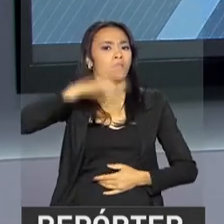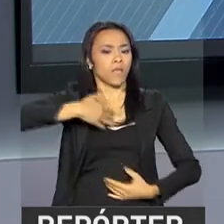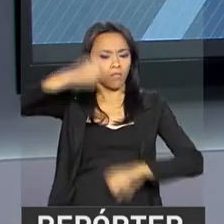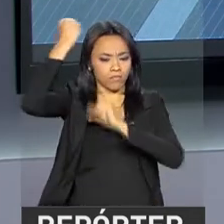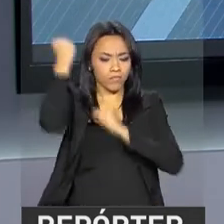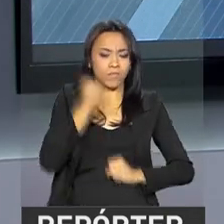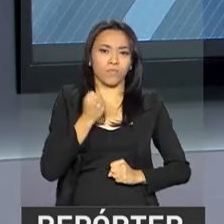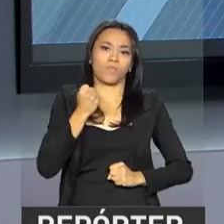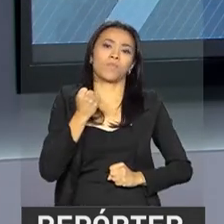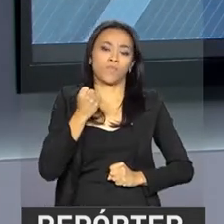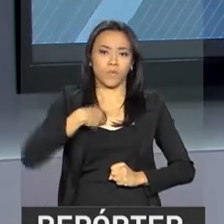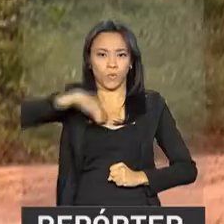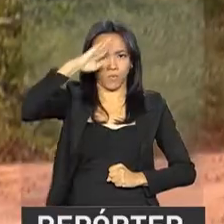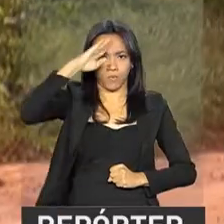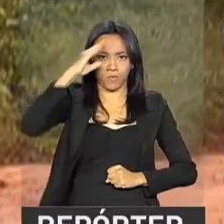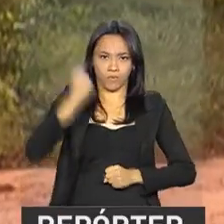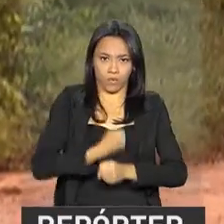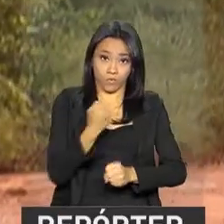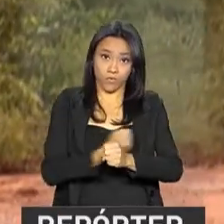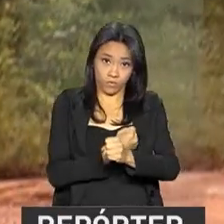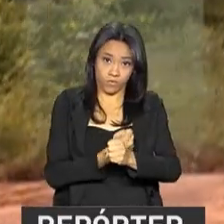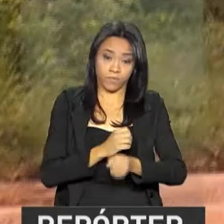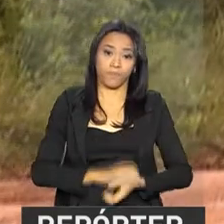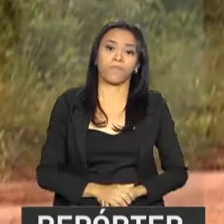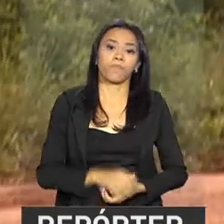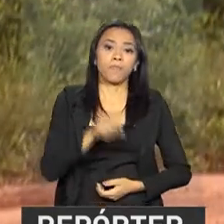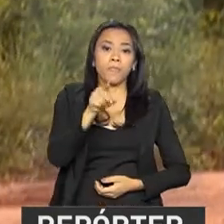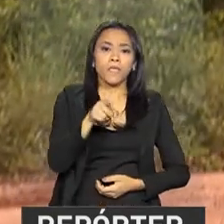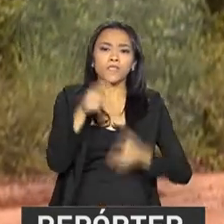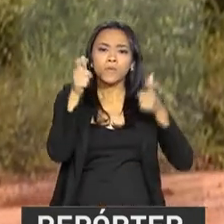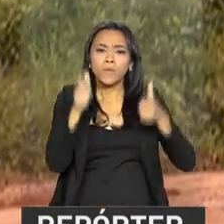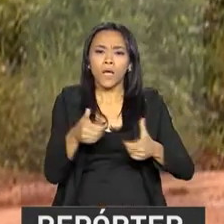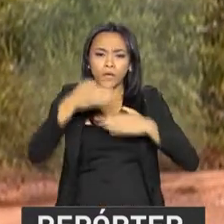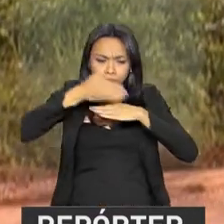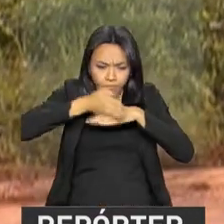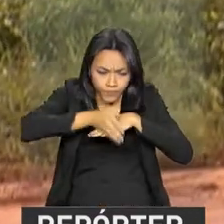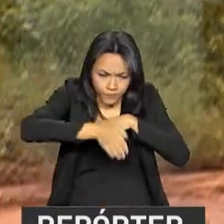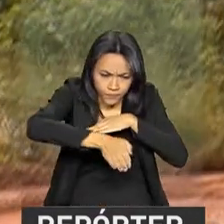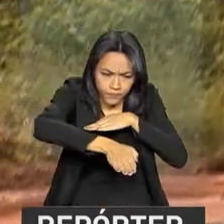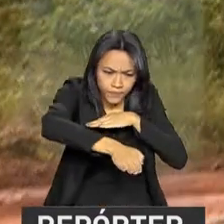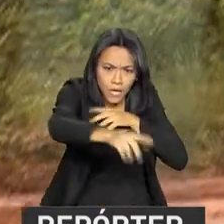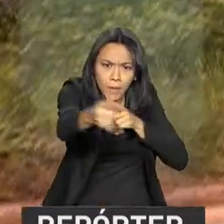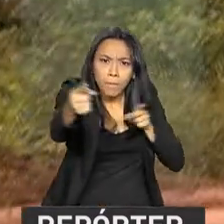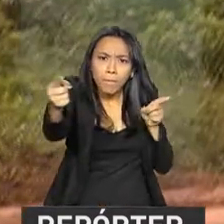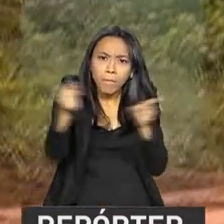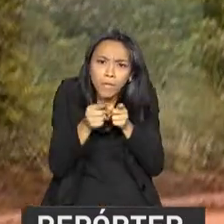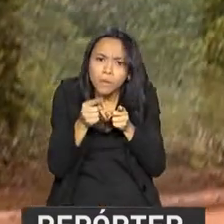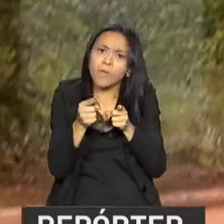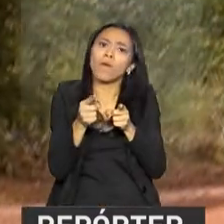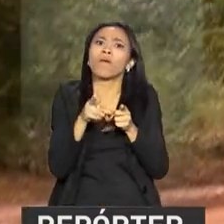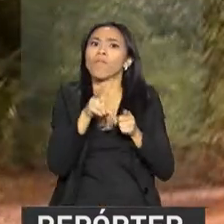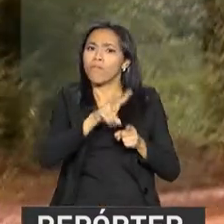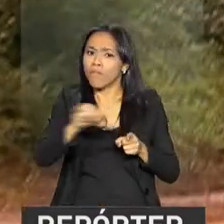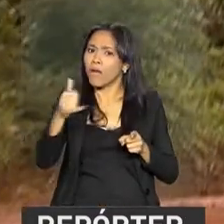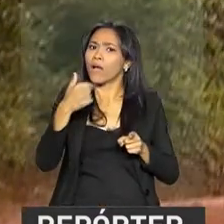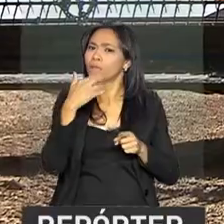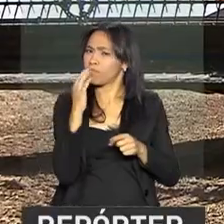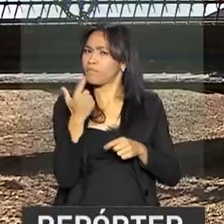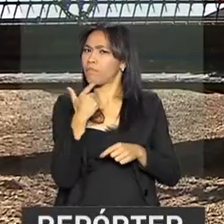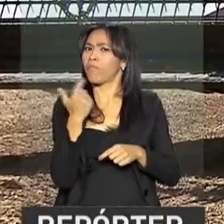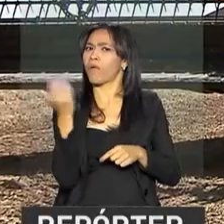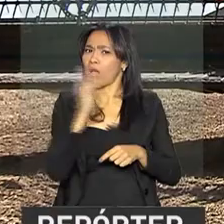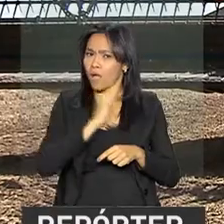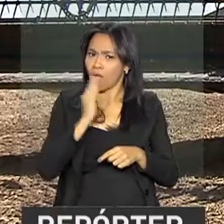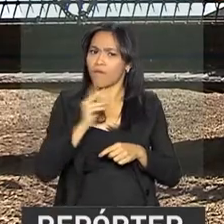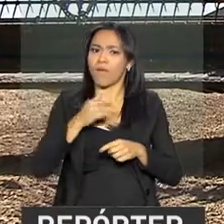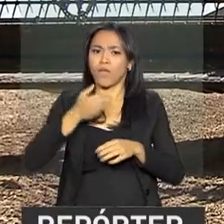Exército. Uma rota mais curta e que, em breve, vai estar em boas condições para